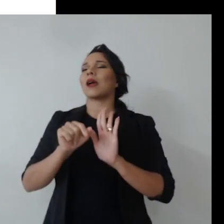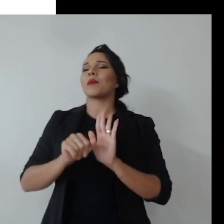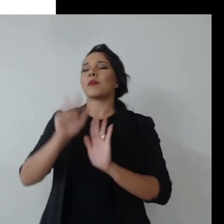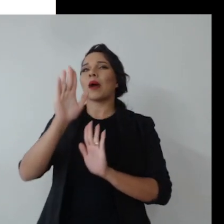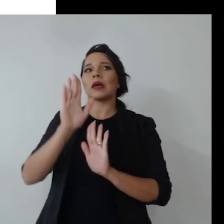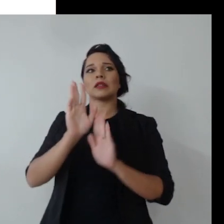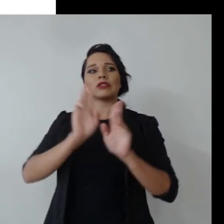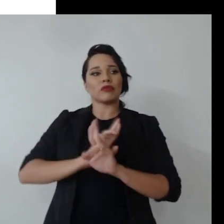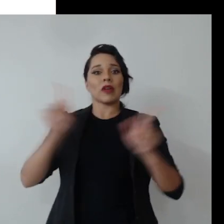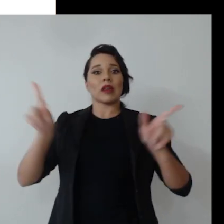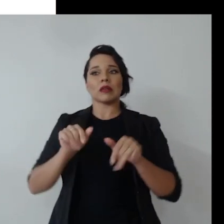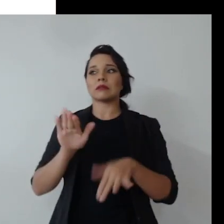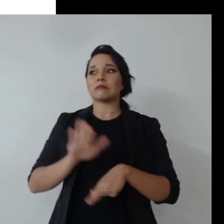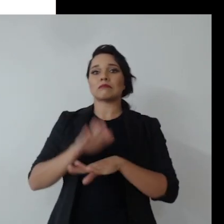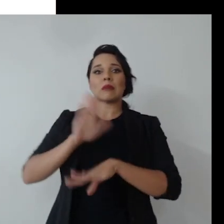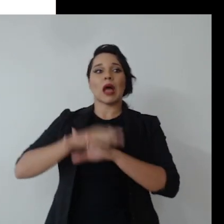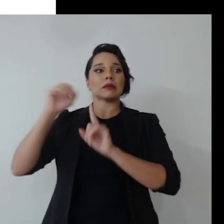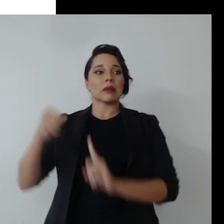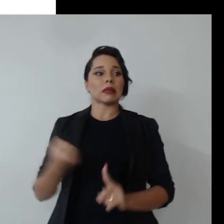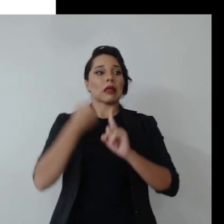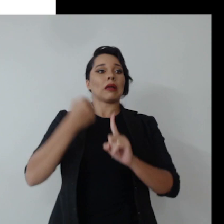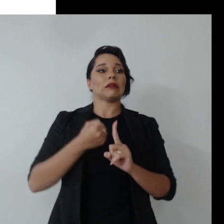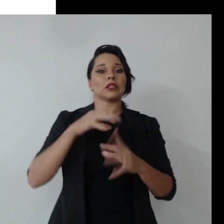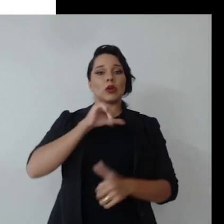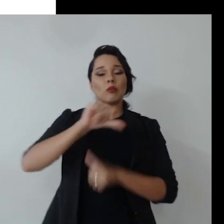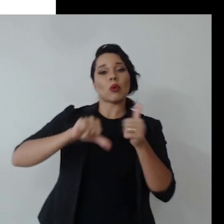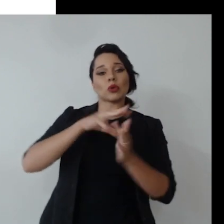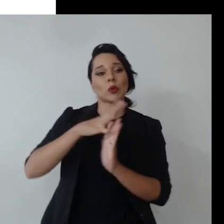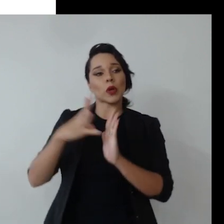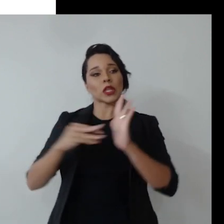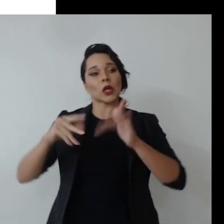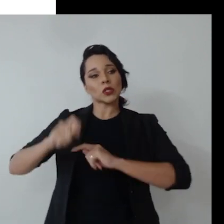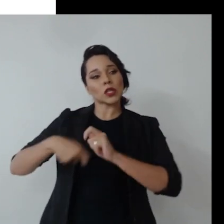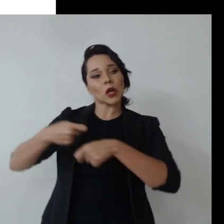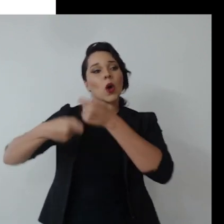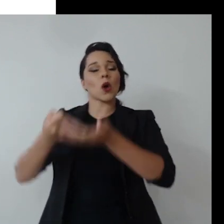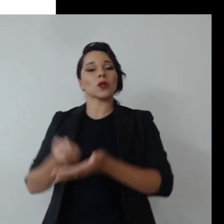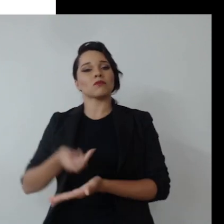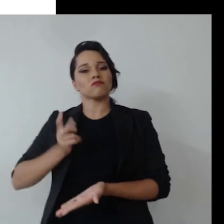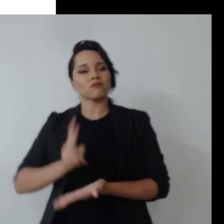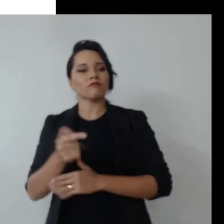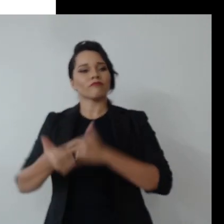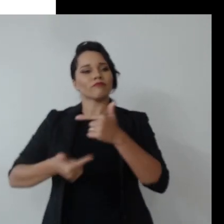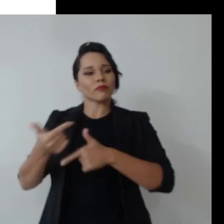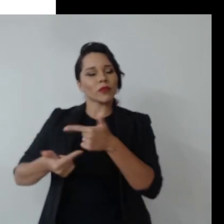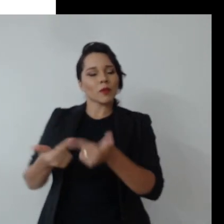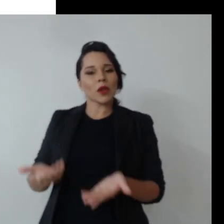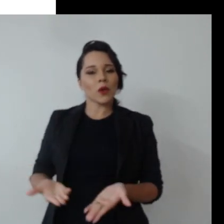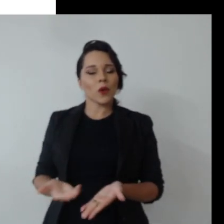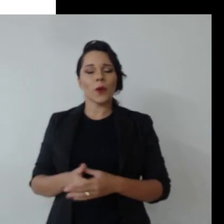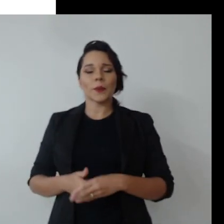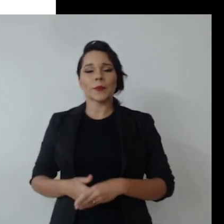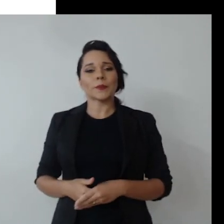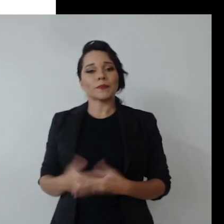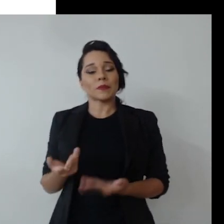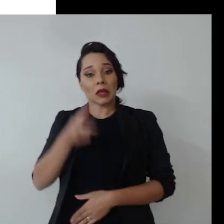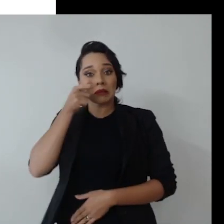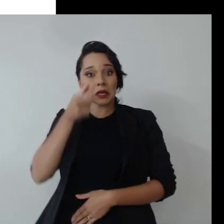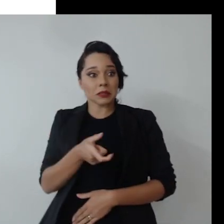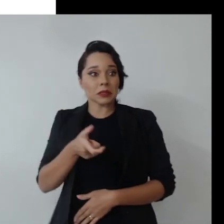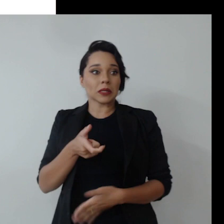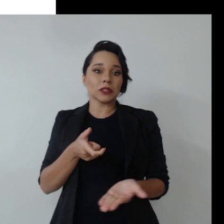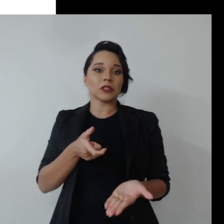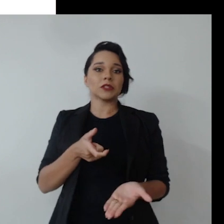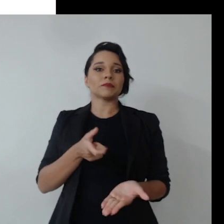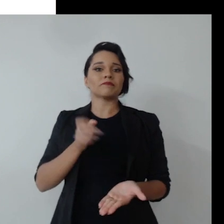aquelas mais impactantes, que mudam todo o modelo de negócios, daquilo que você sempre trabalhou. É